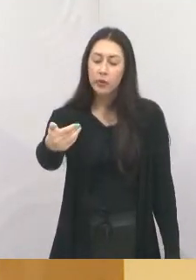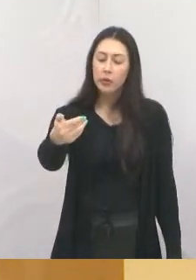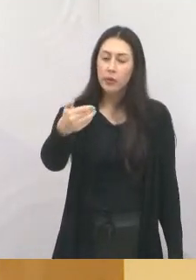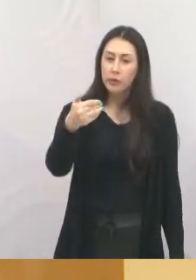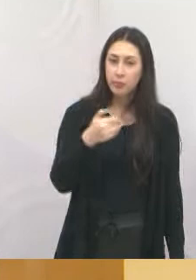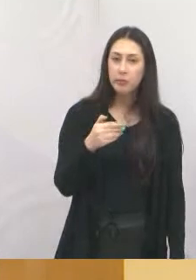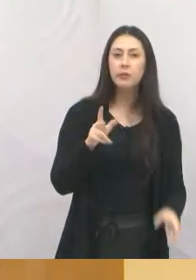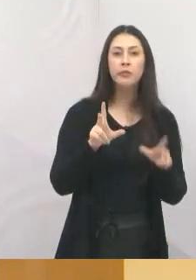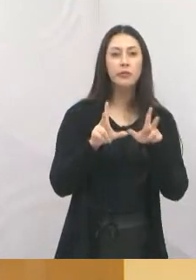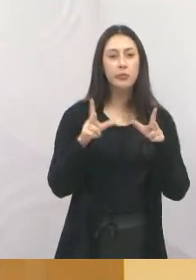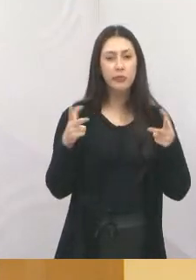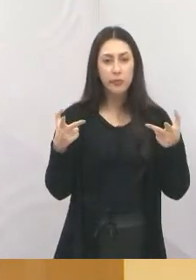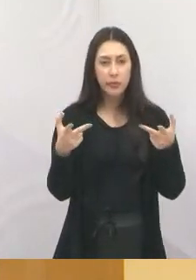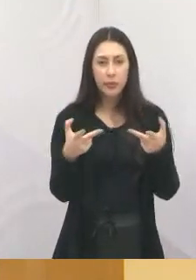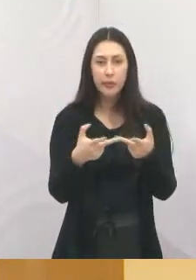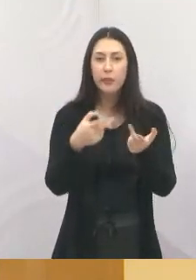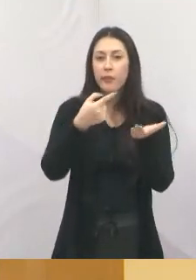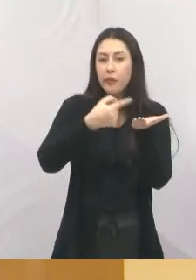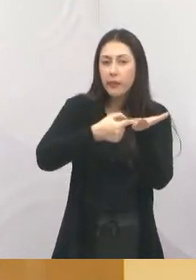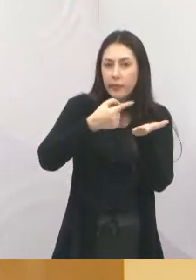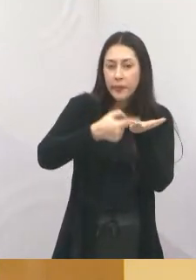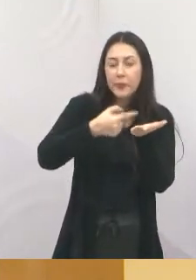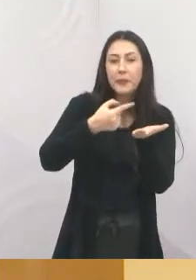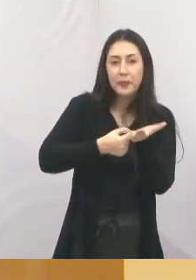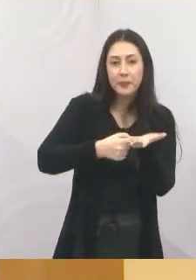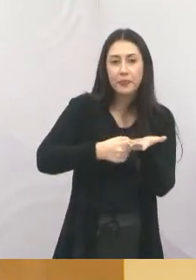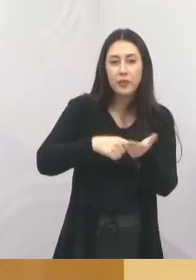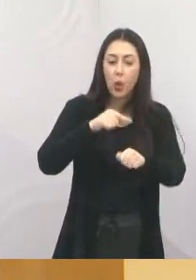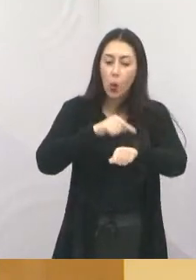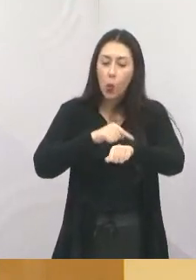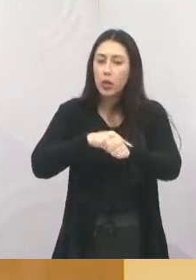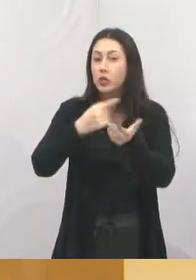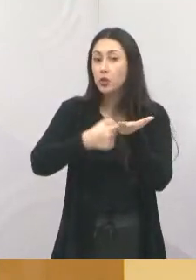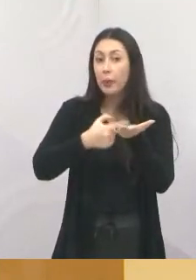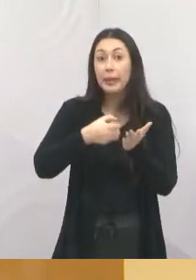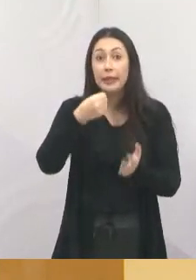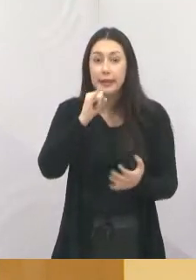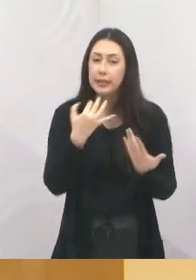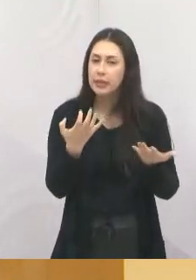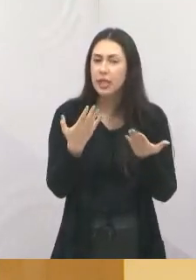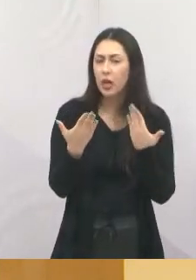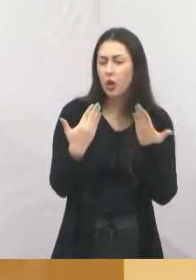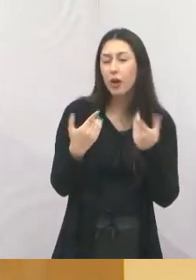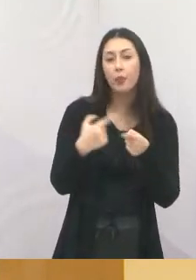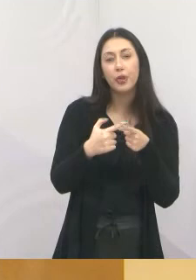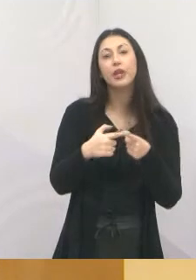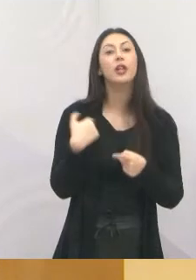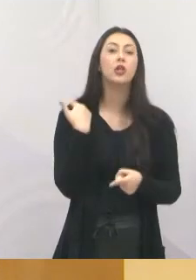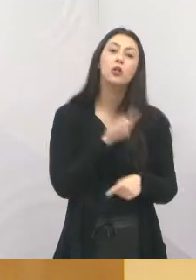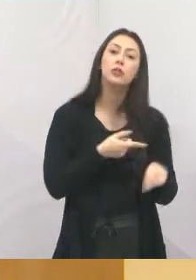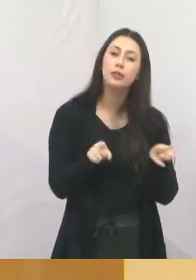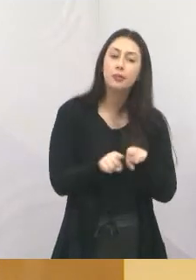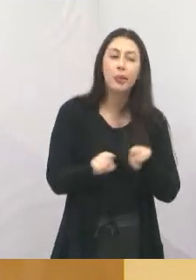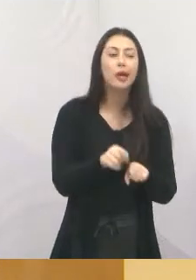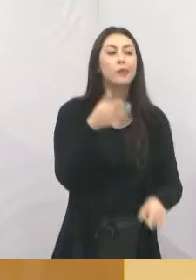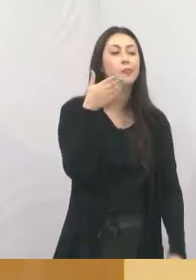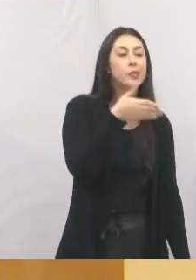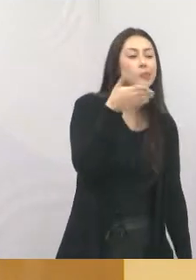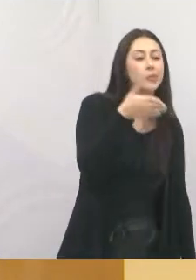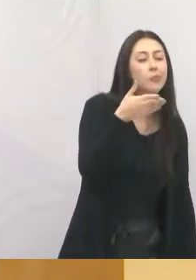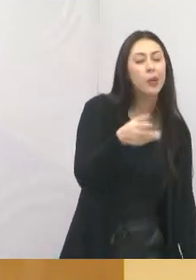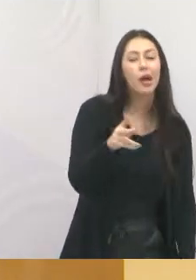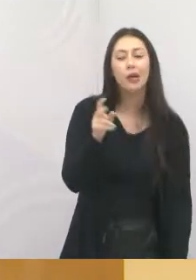vindo até a Câmara, agende o seu horário, se quiser falar exatamente comigo, porque nós saímos muito para trabalhar na rua, para